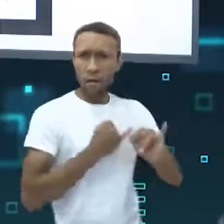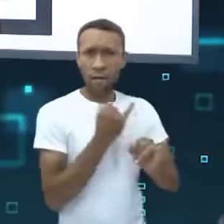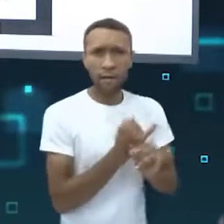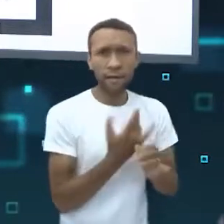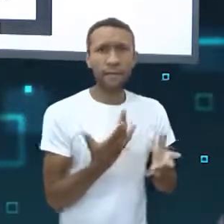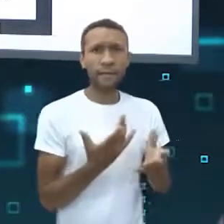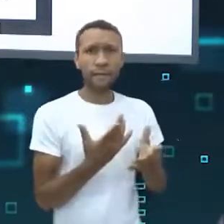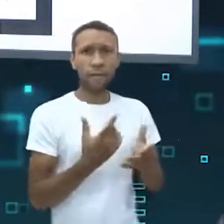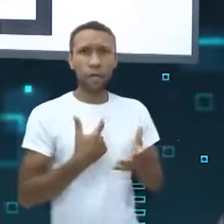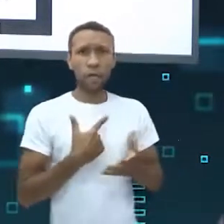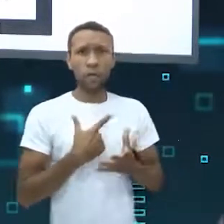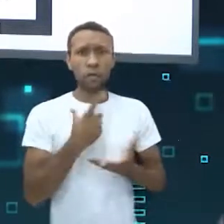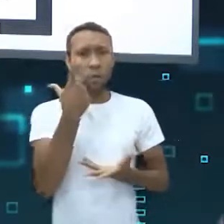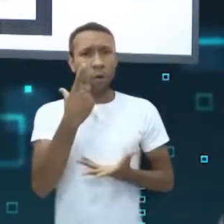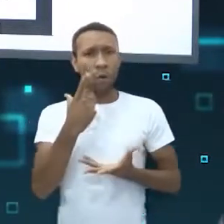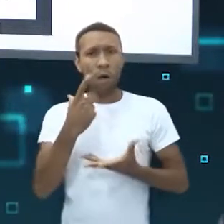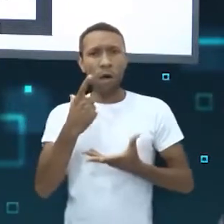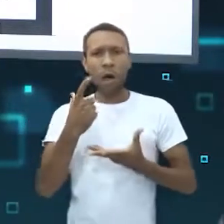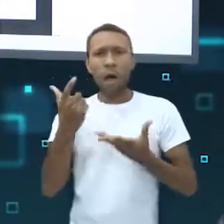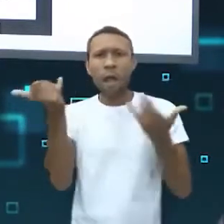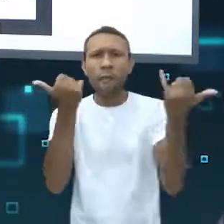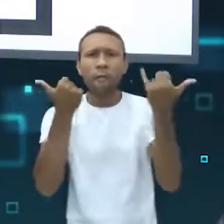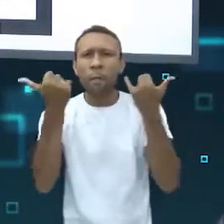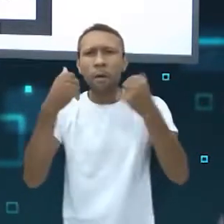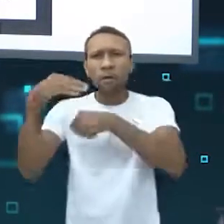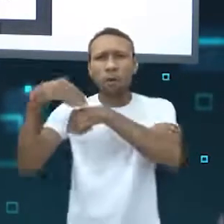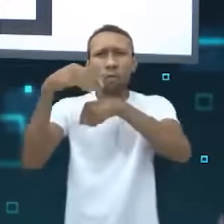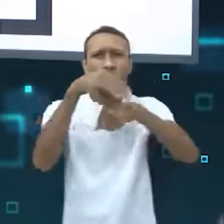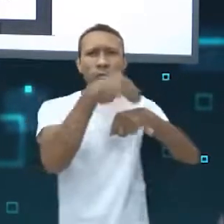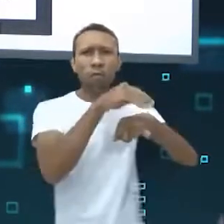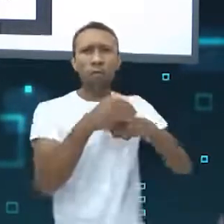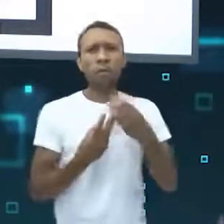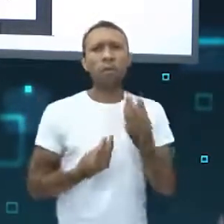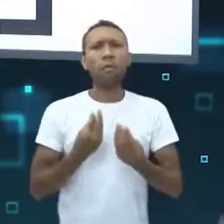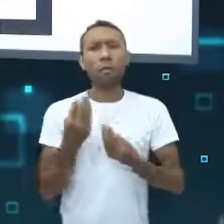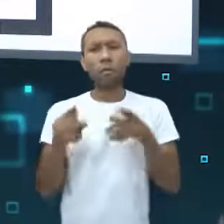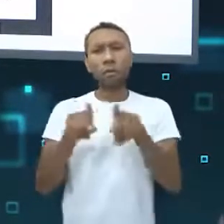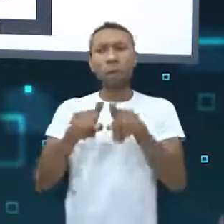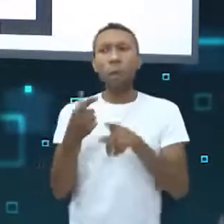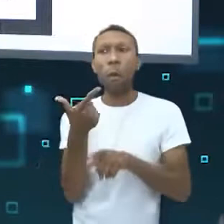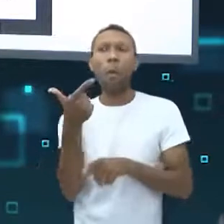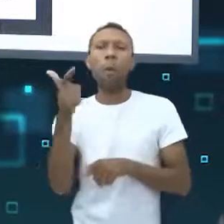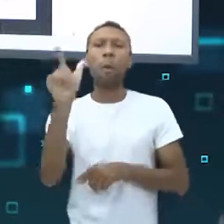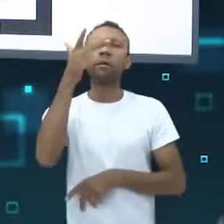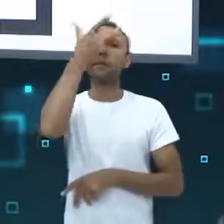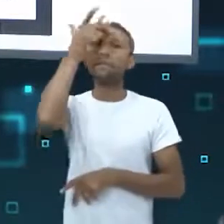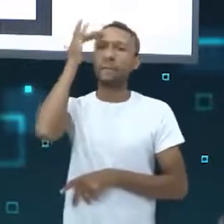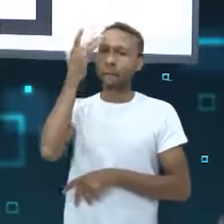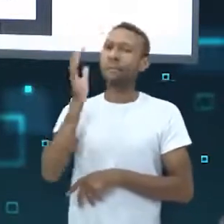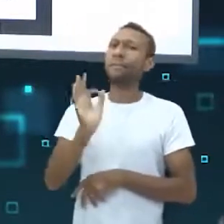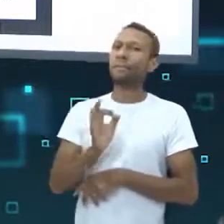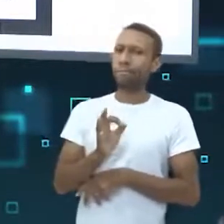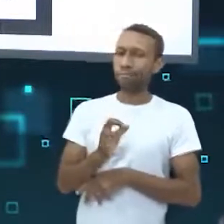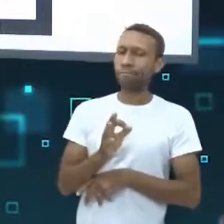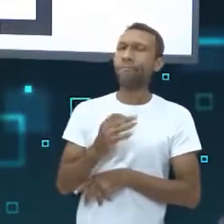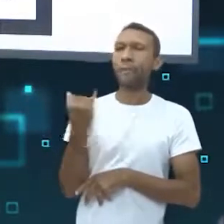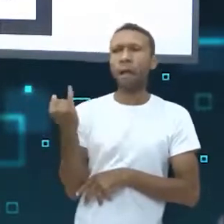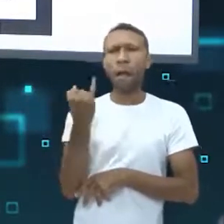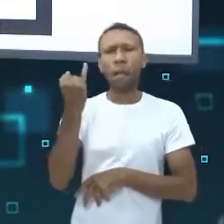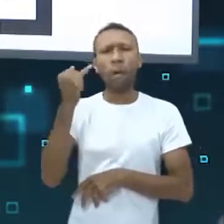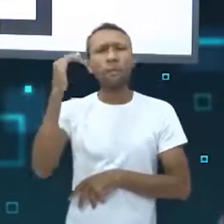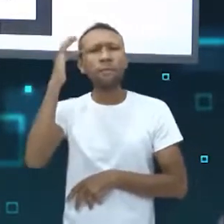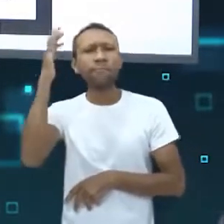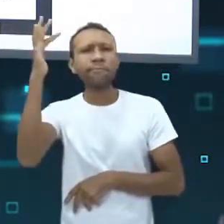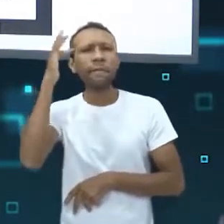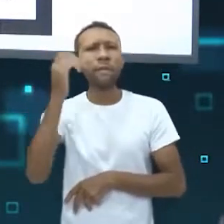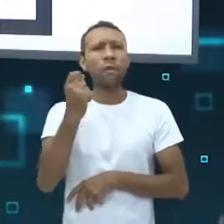não só a exposição das suas próprias informações ou imagens, como também a de outras pessoas? É sempre importante pensar